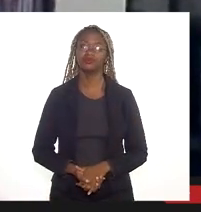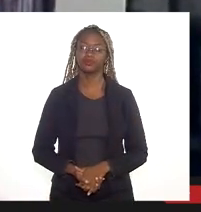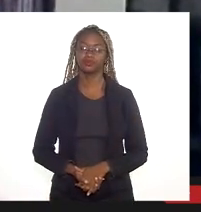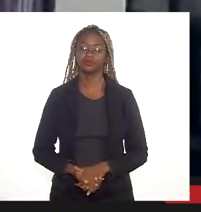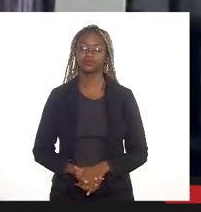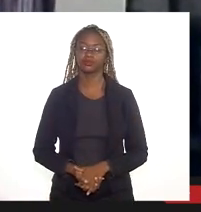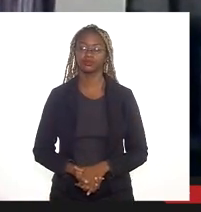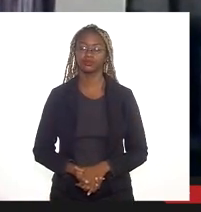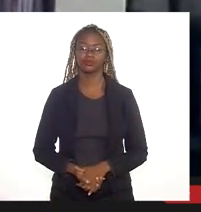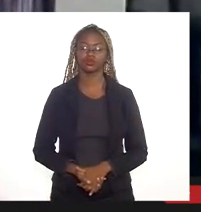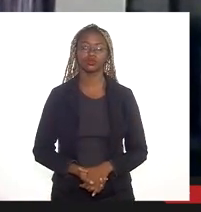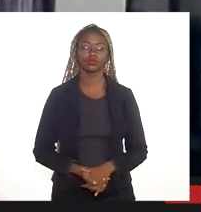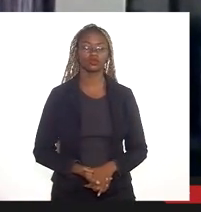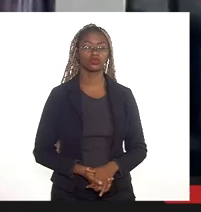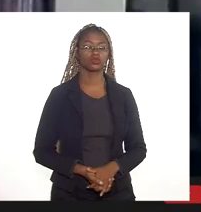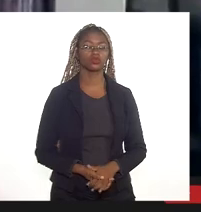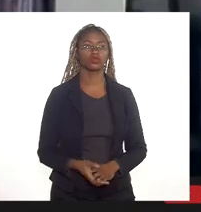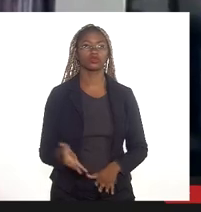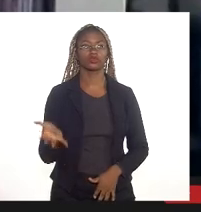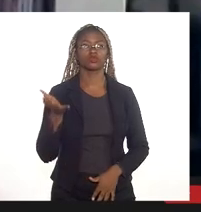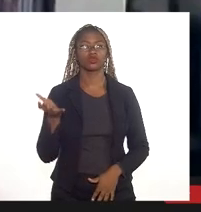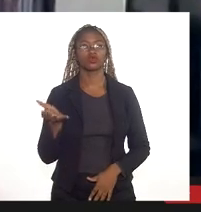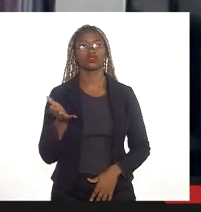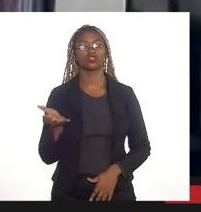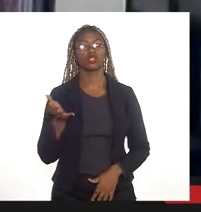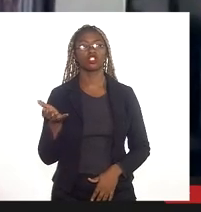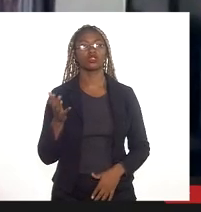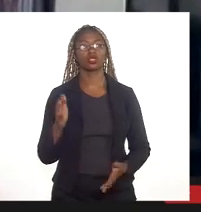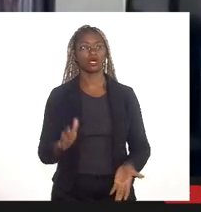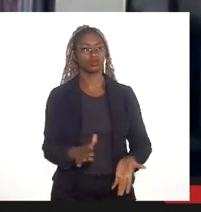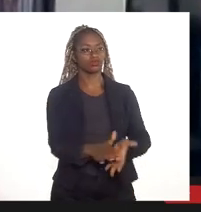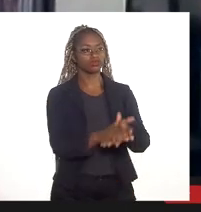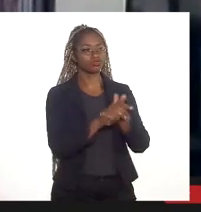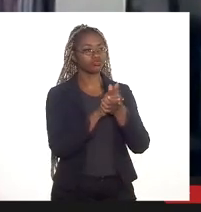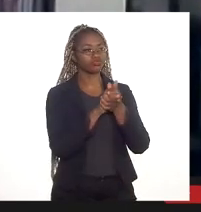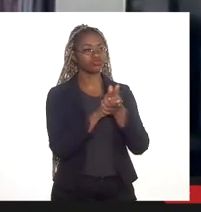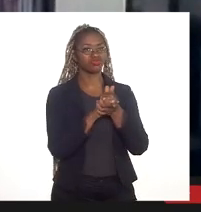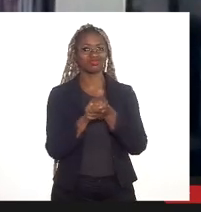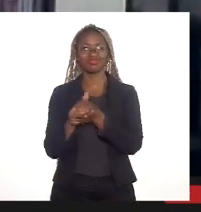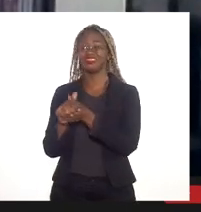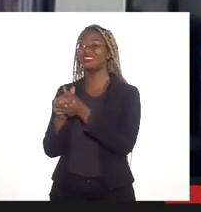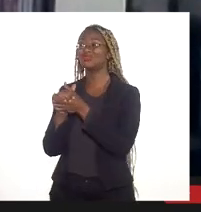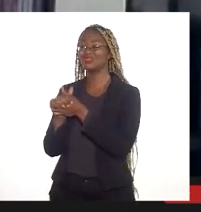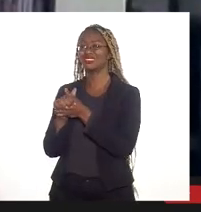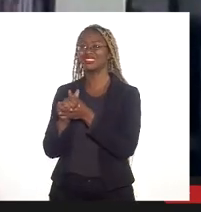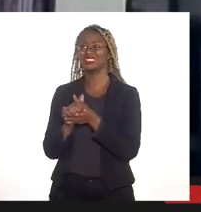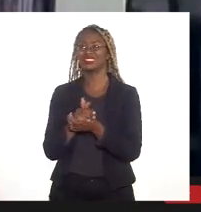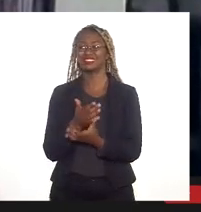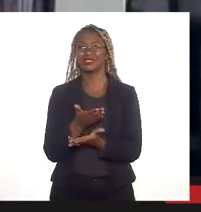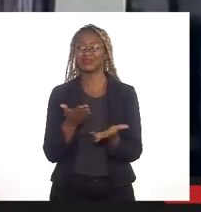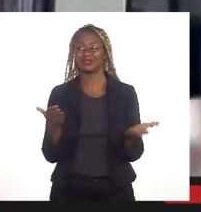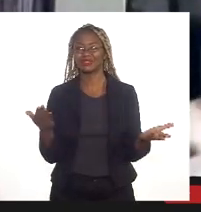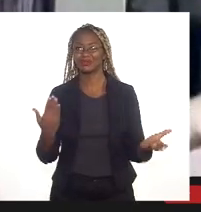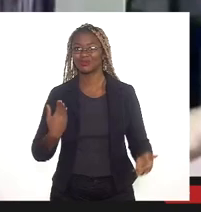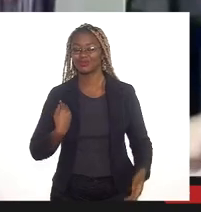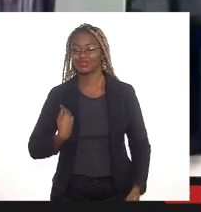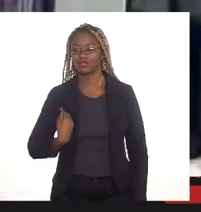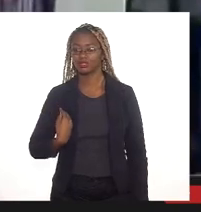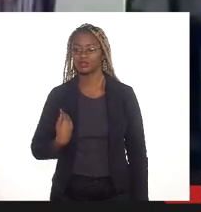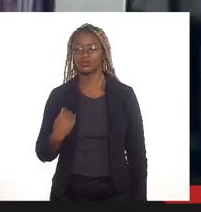Quero saudar os presentes e apenas